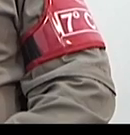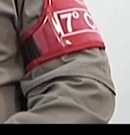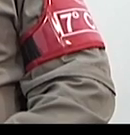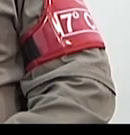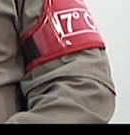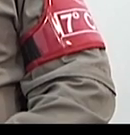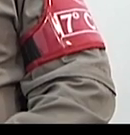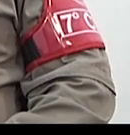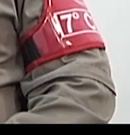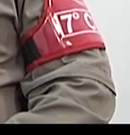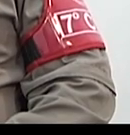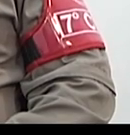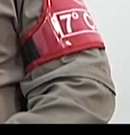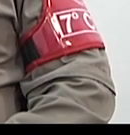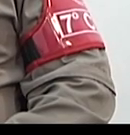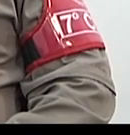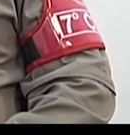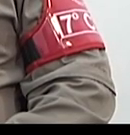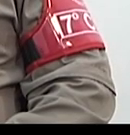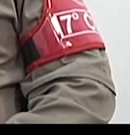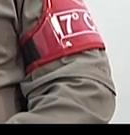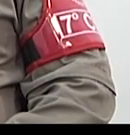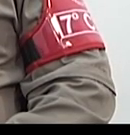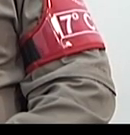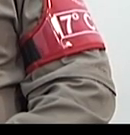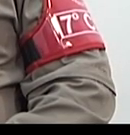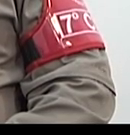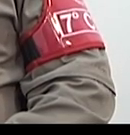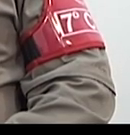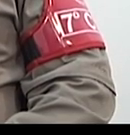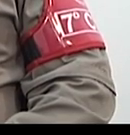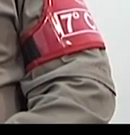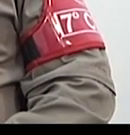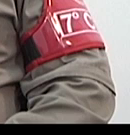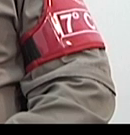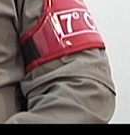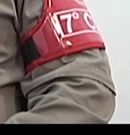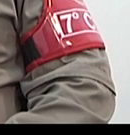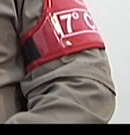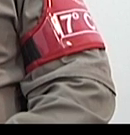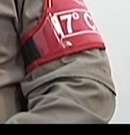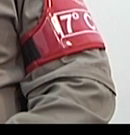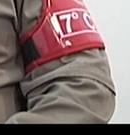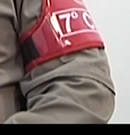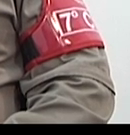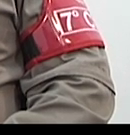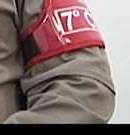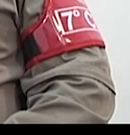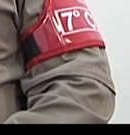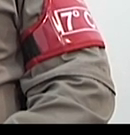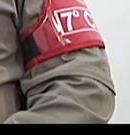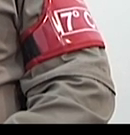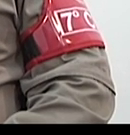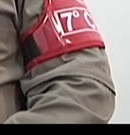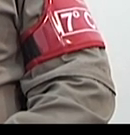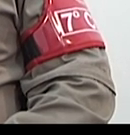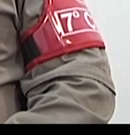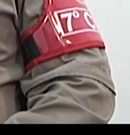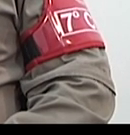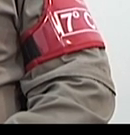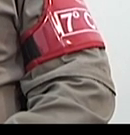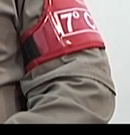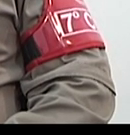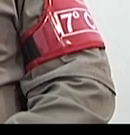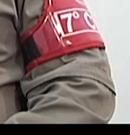Com a chegada do inverno, é comum a utilização de lençóis térmicos. Deve-se manter um cuidado em especial em relação à